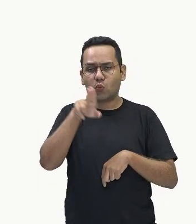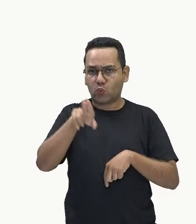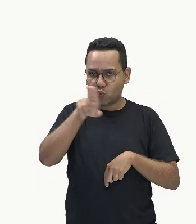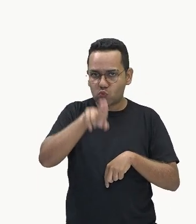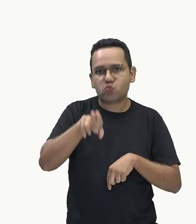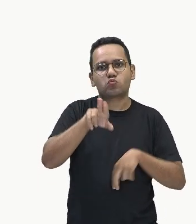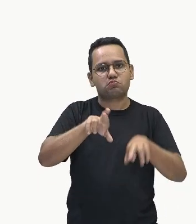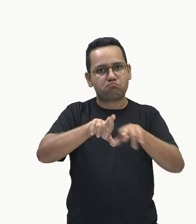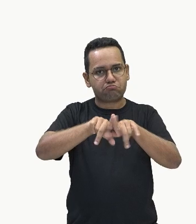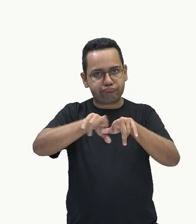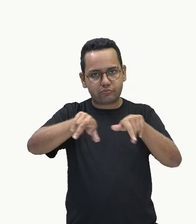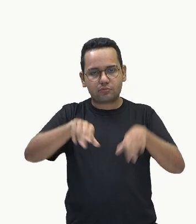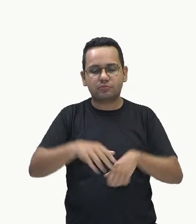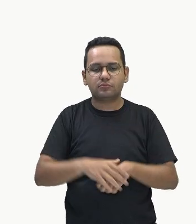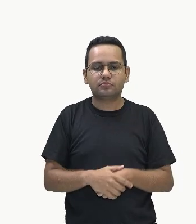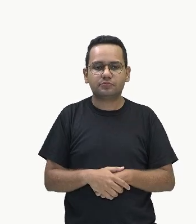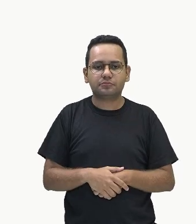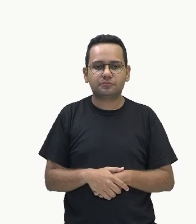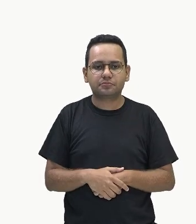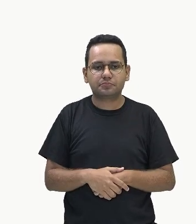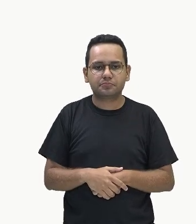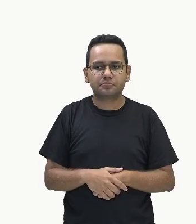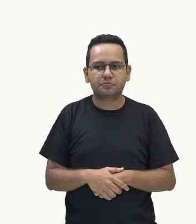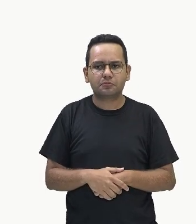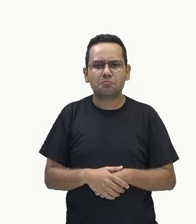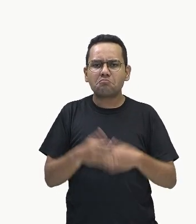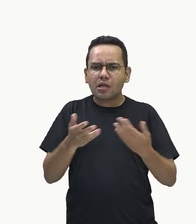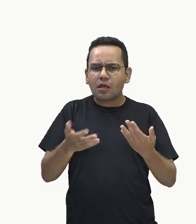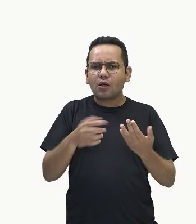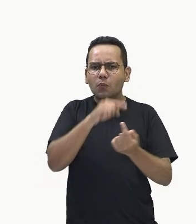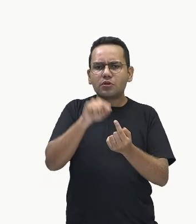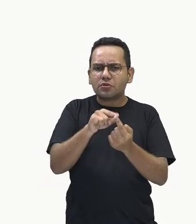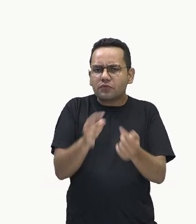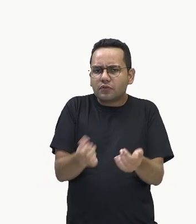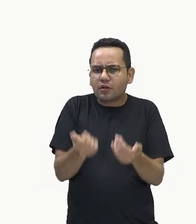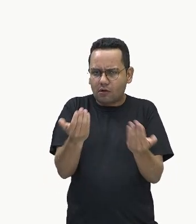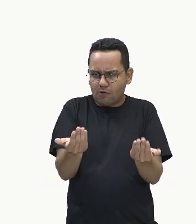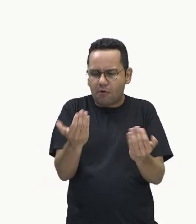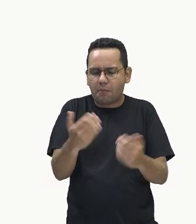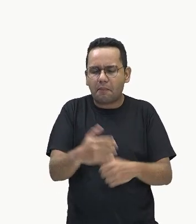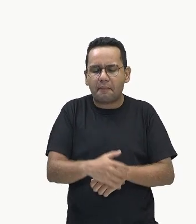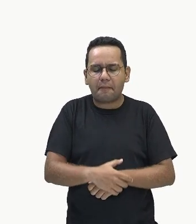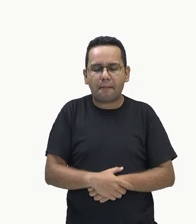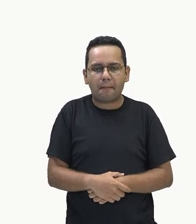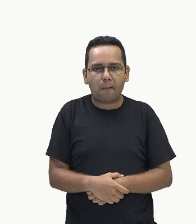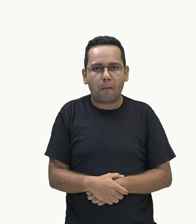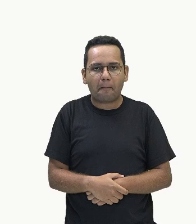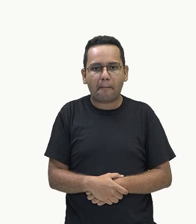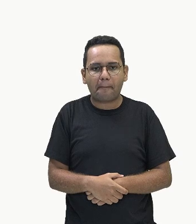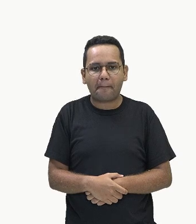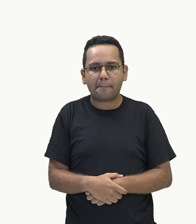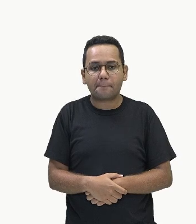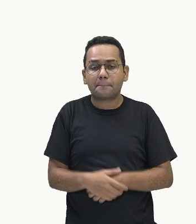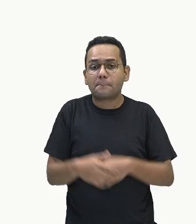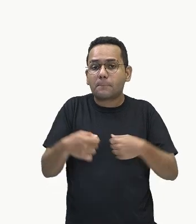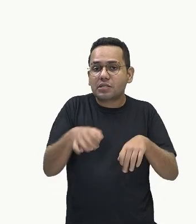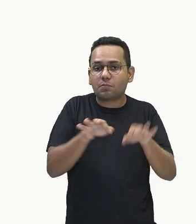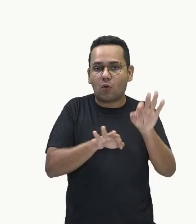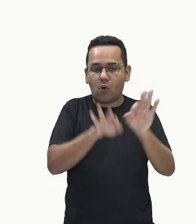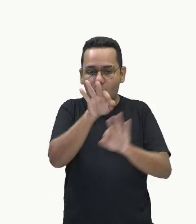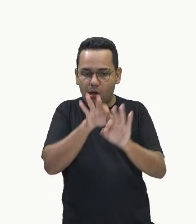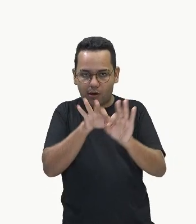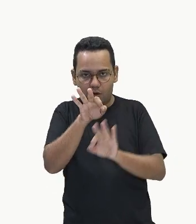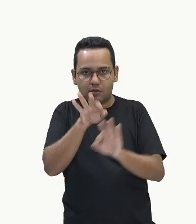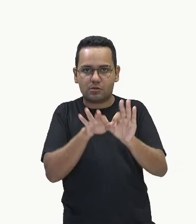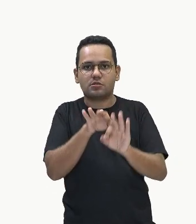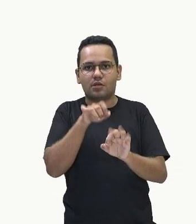ok? Então, para que servem ali os nossos gráficos? tá bom? Ele serve exatamente para que a gente possa organizar, né, as